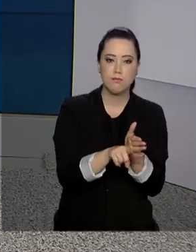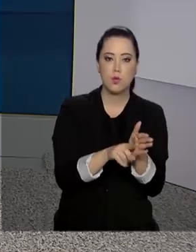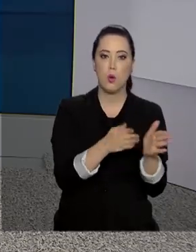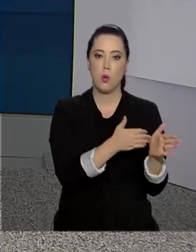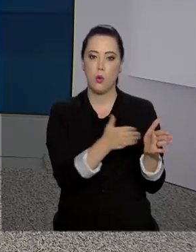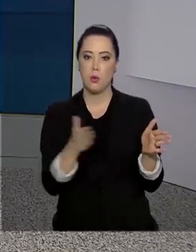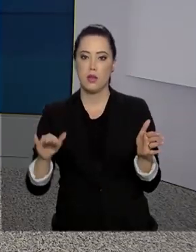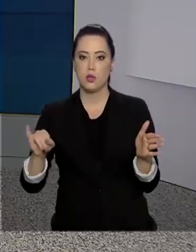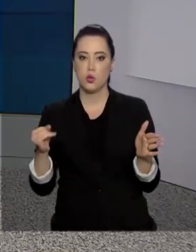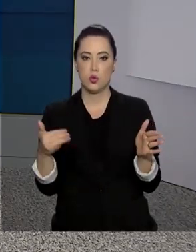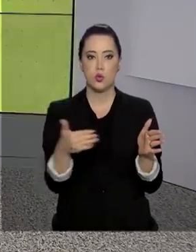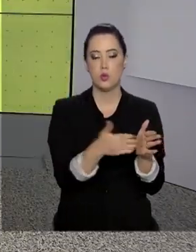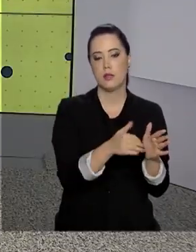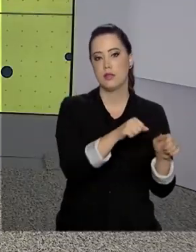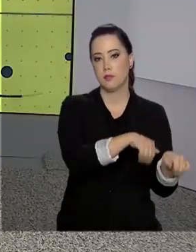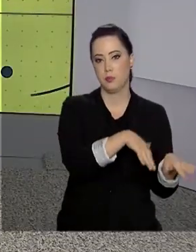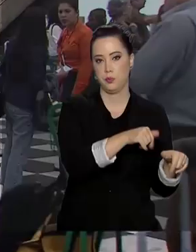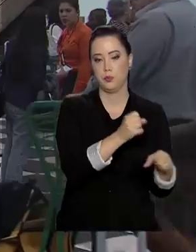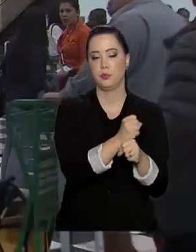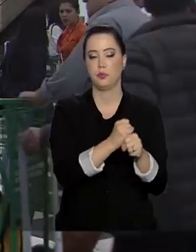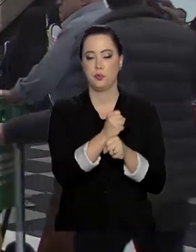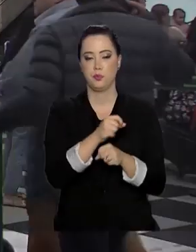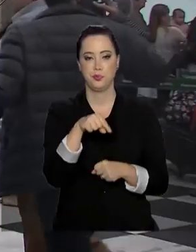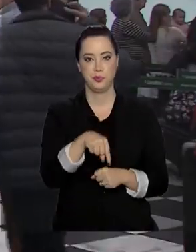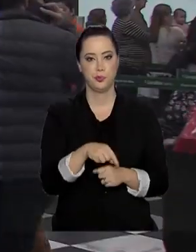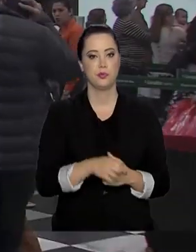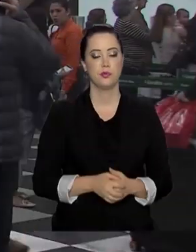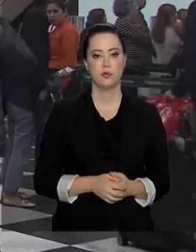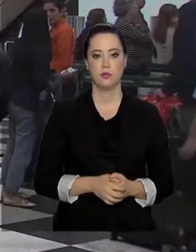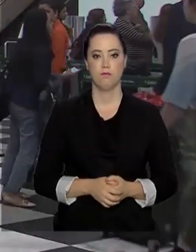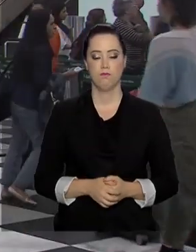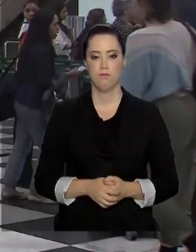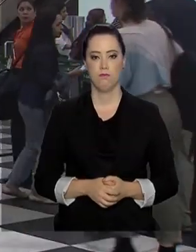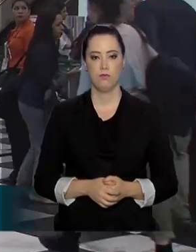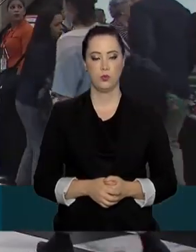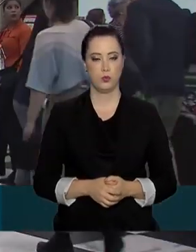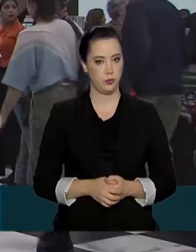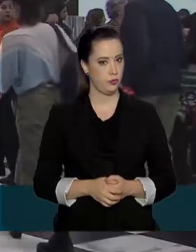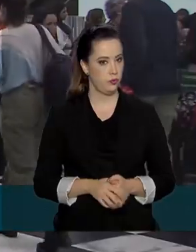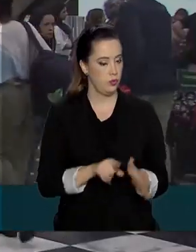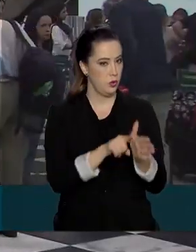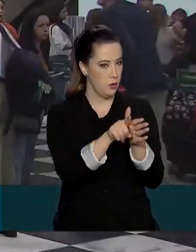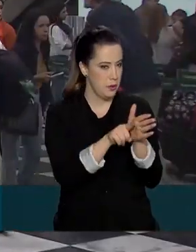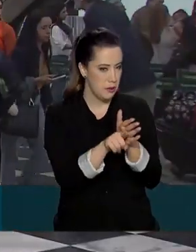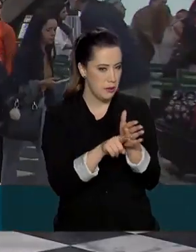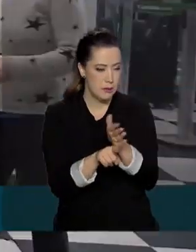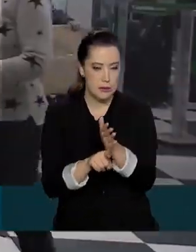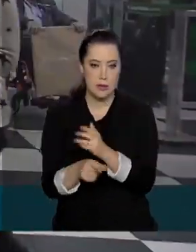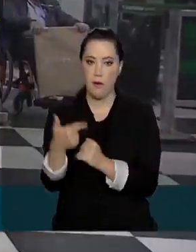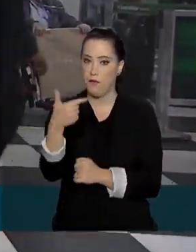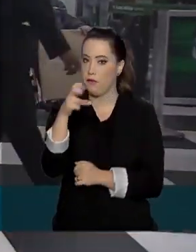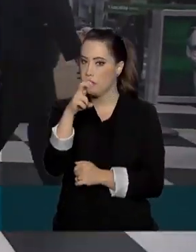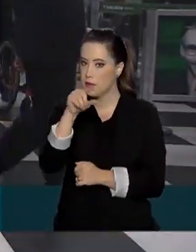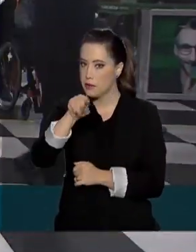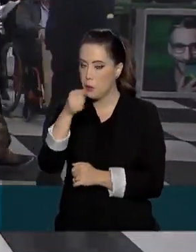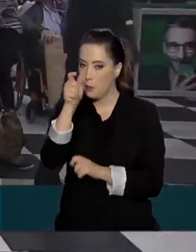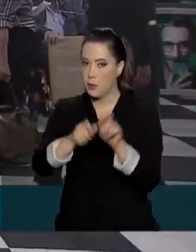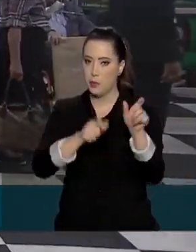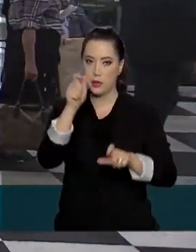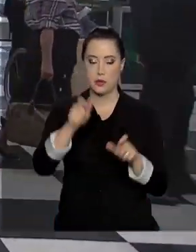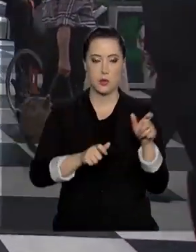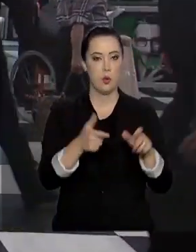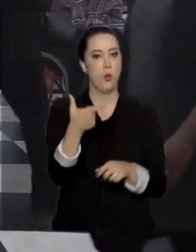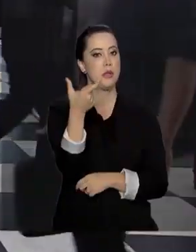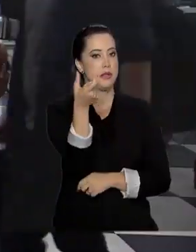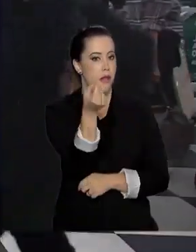julho e setembro deste ano. A pesquisa ouviu 25 mil passageiros nos 20 principais